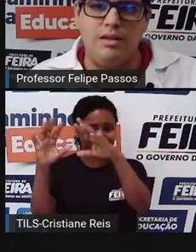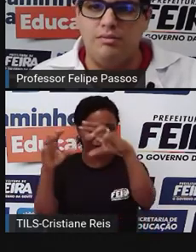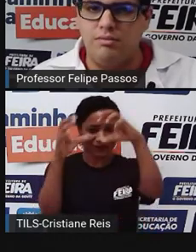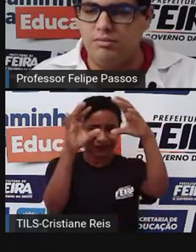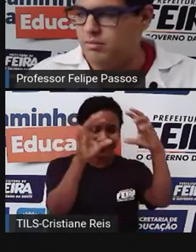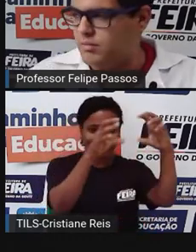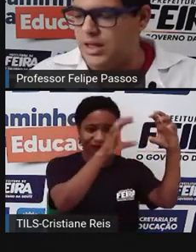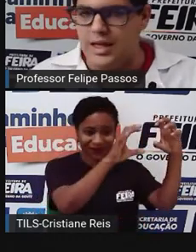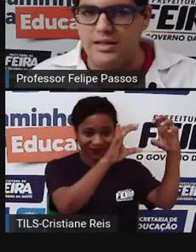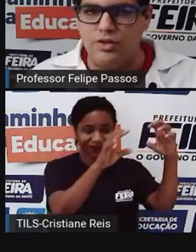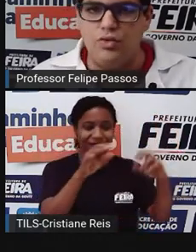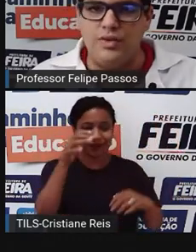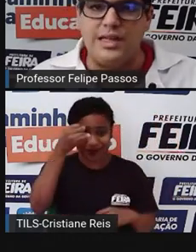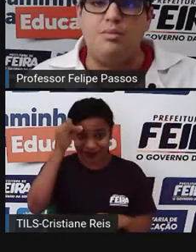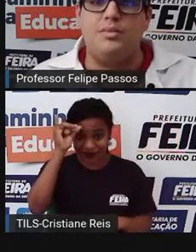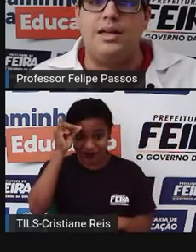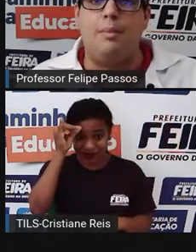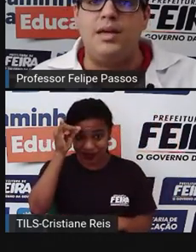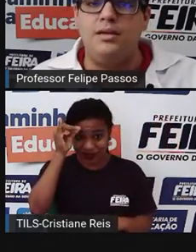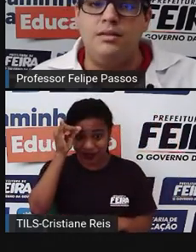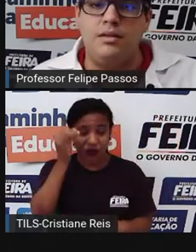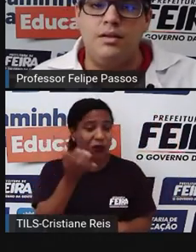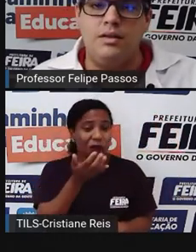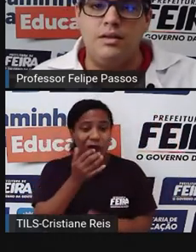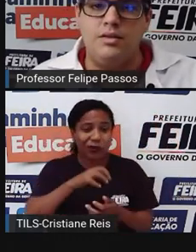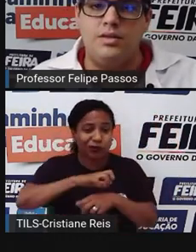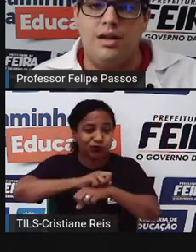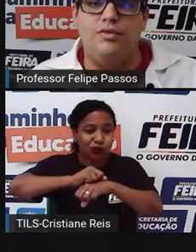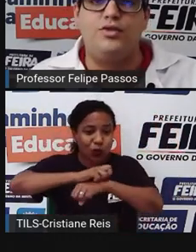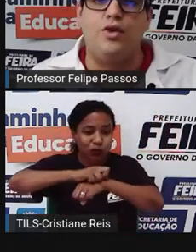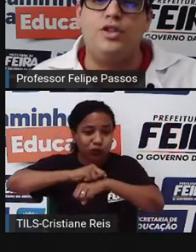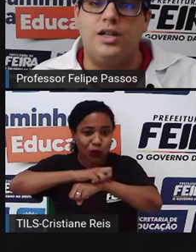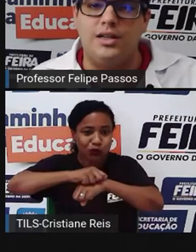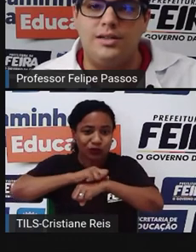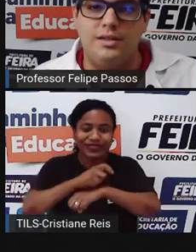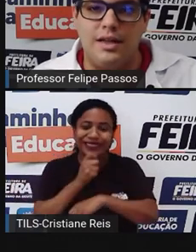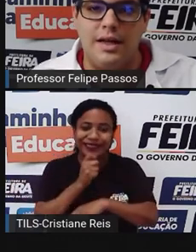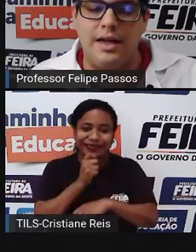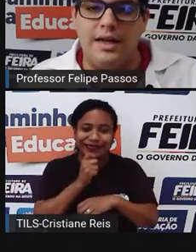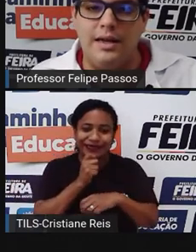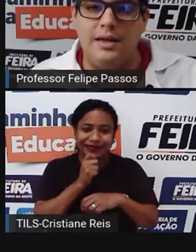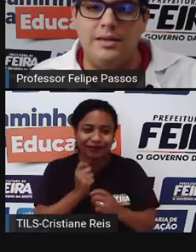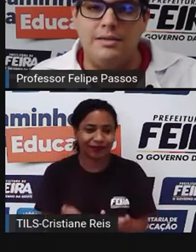comer sem chuva, sem capim? Você já viu soja